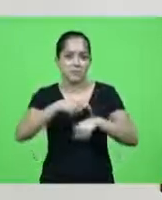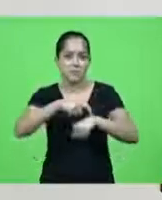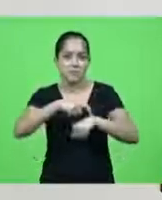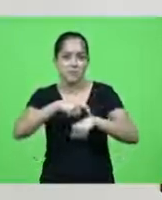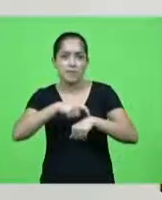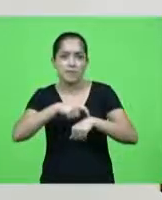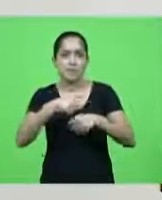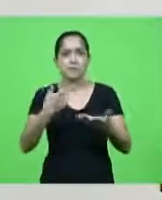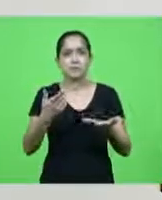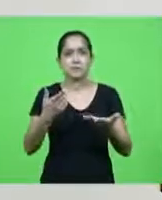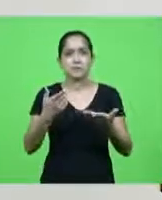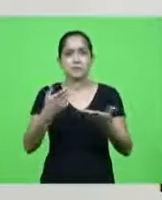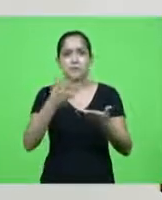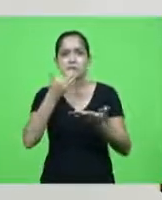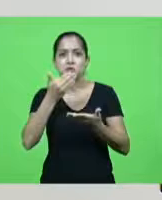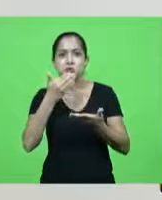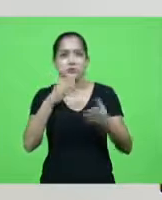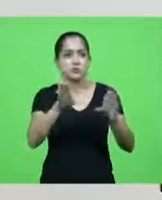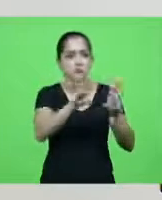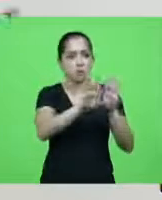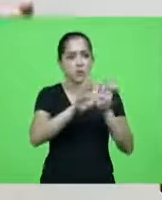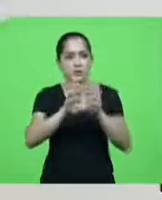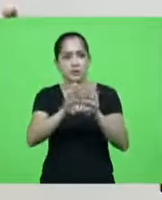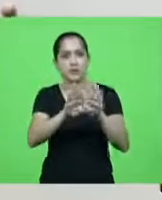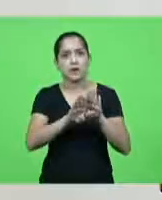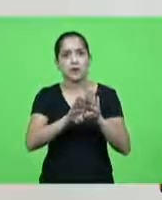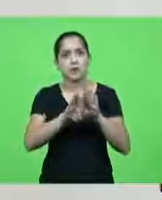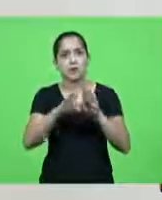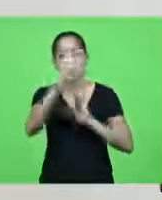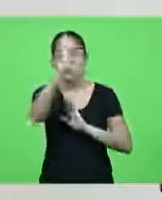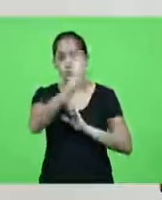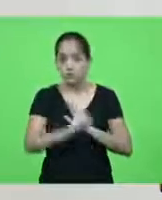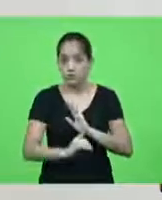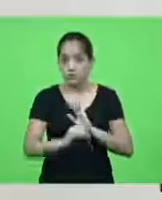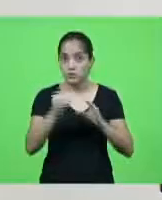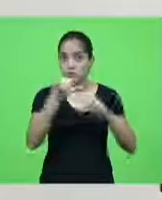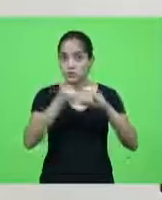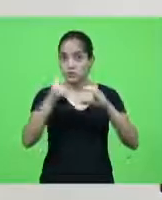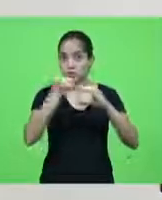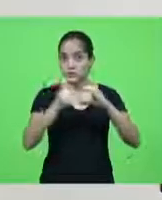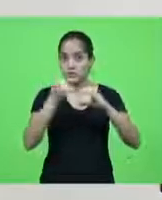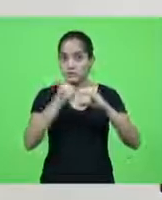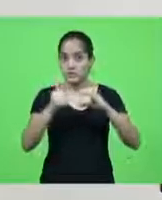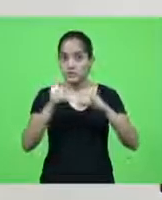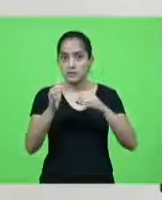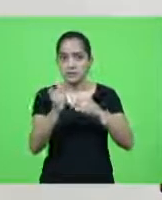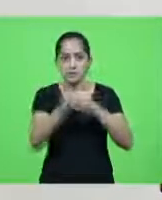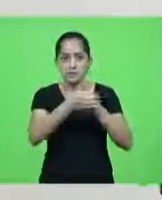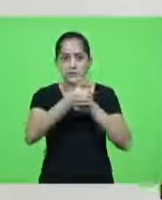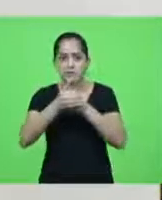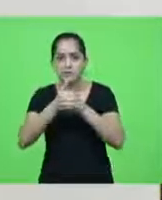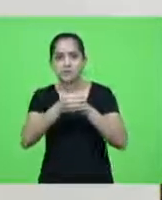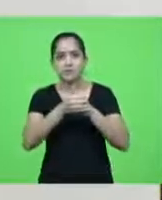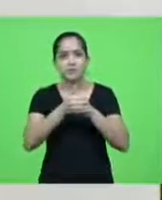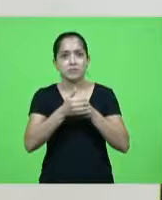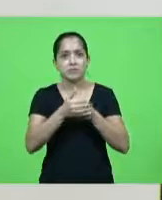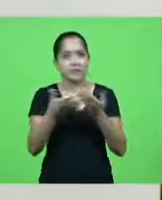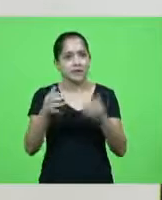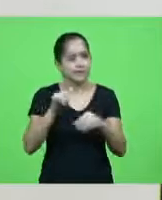pedindo lockdown os diretores da Celeste escondidinho queriam enganar